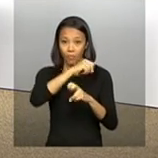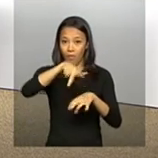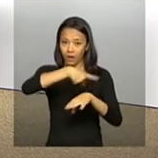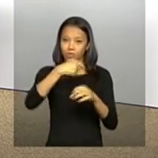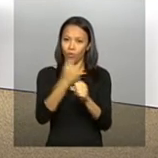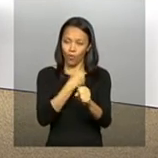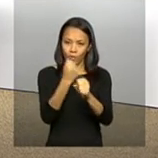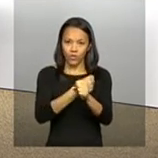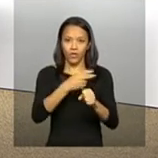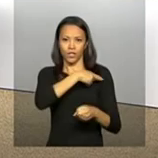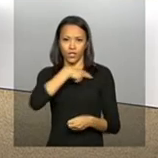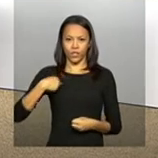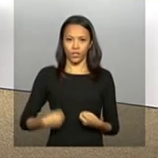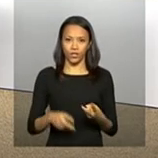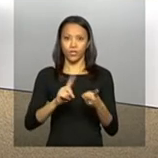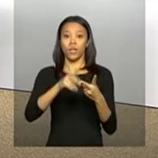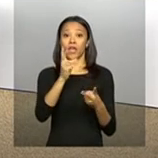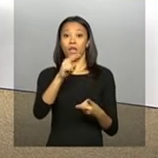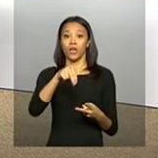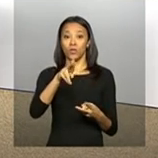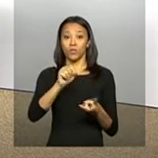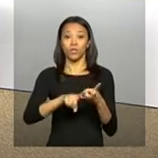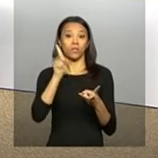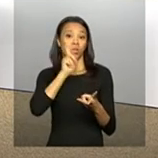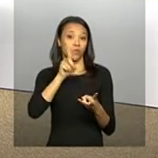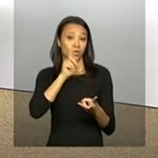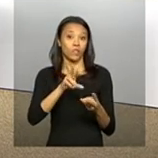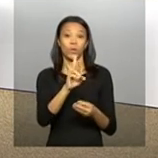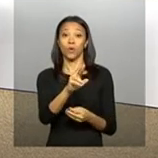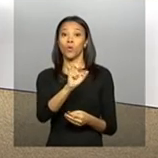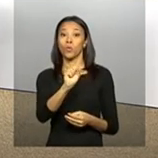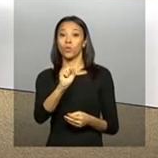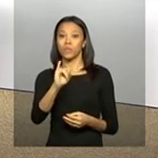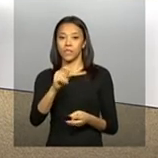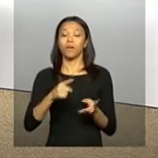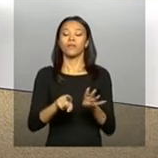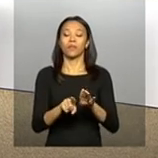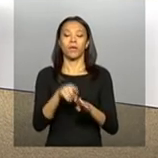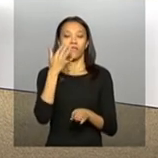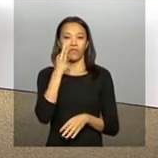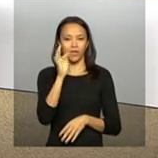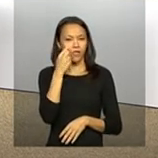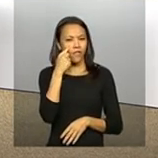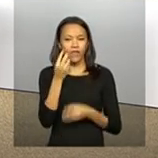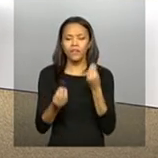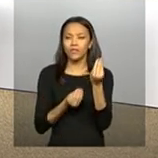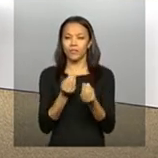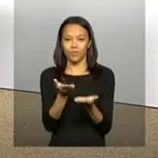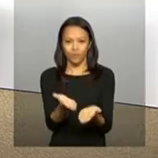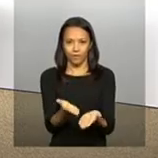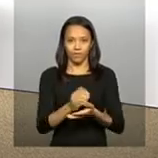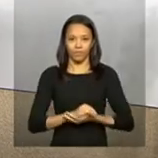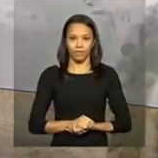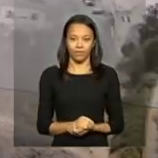nucleares. China, Reino Unido, Estados Unidos, Rússia e França. Confira na reportagem.